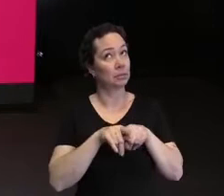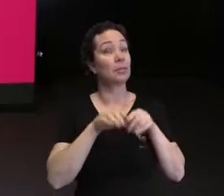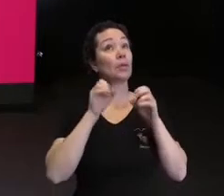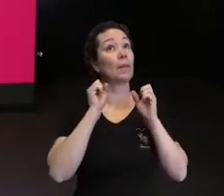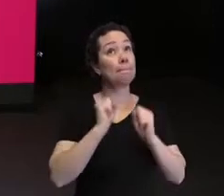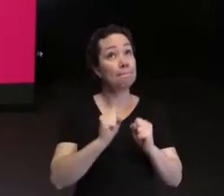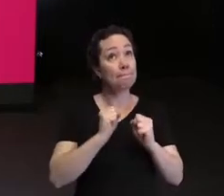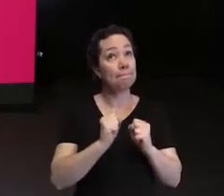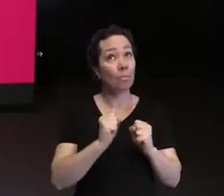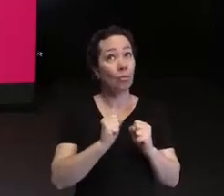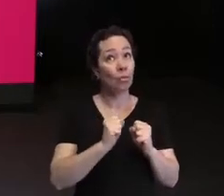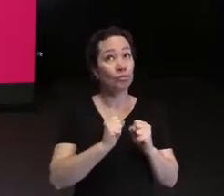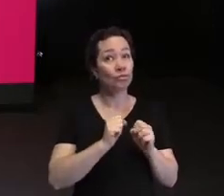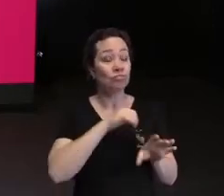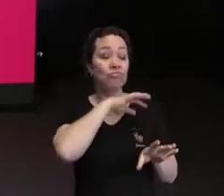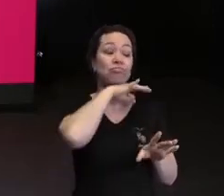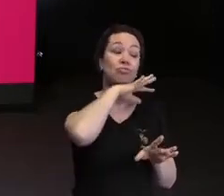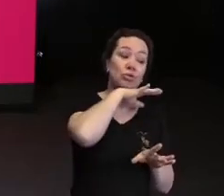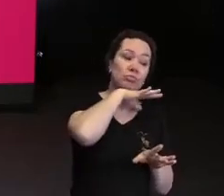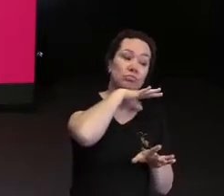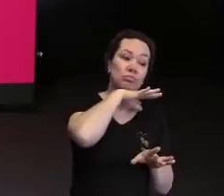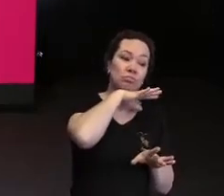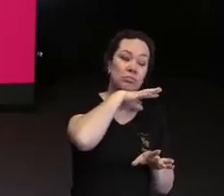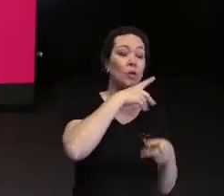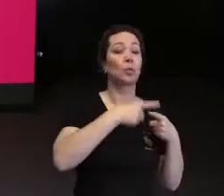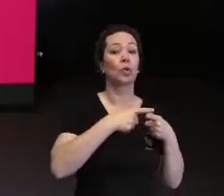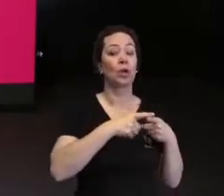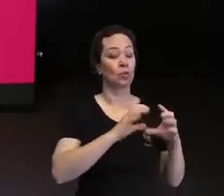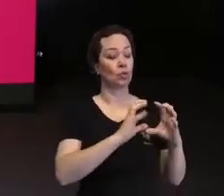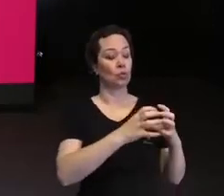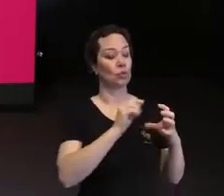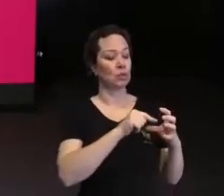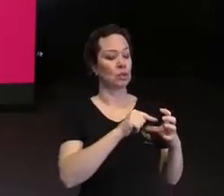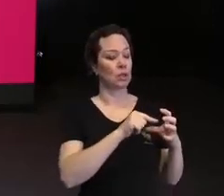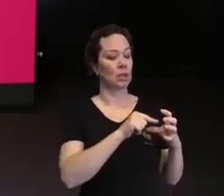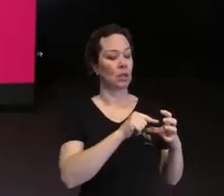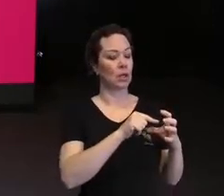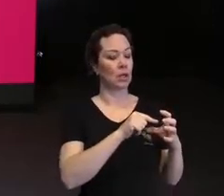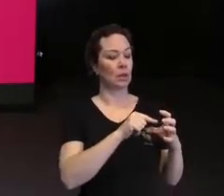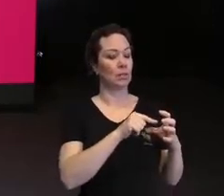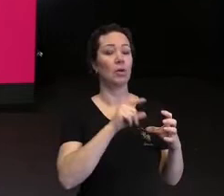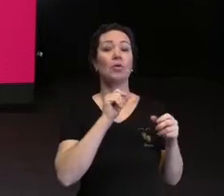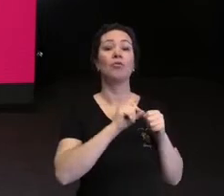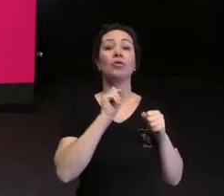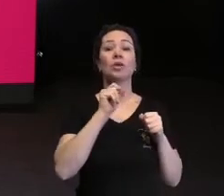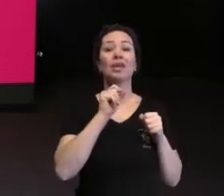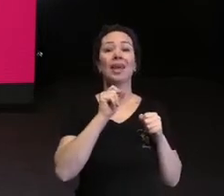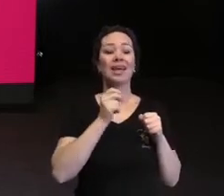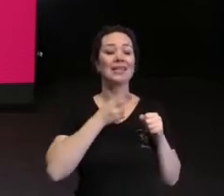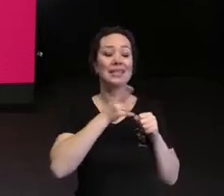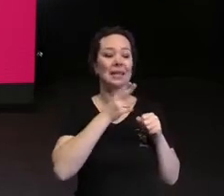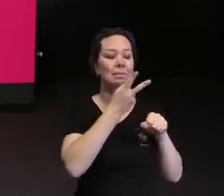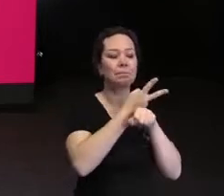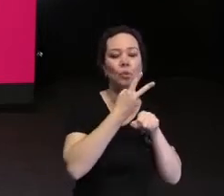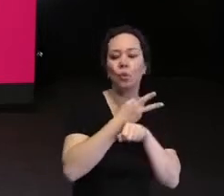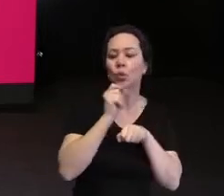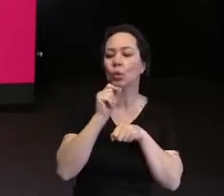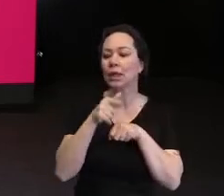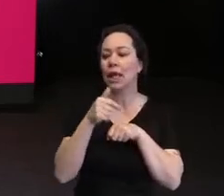muito ruim, porque o nosso cérebro acaba se aproximando daquilo que é muito parecido e nos